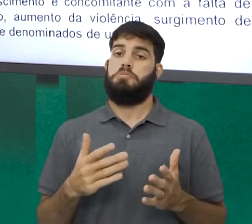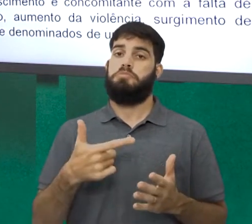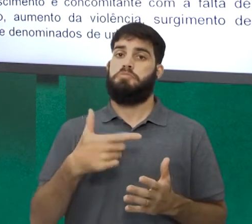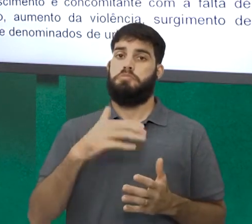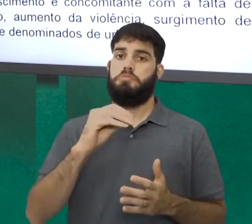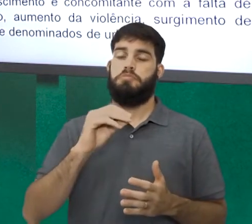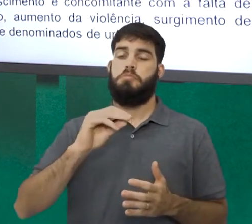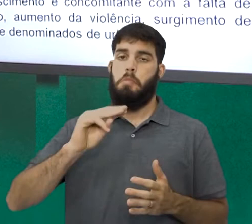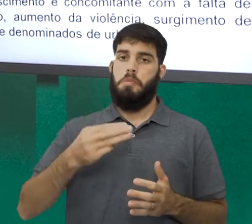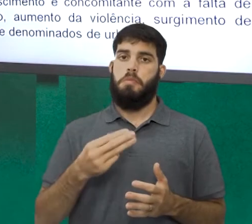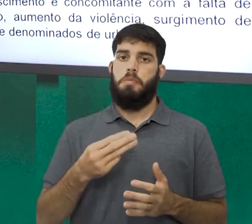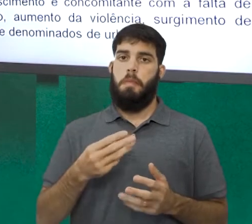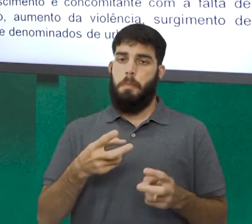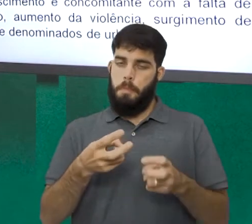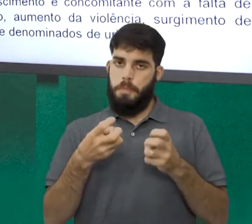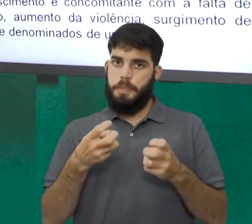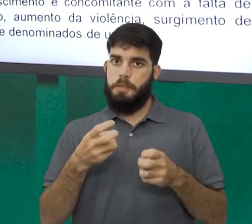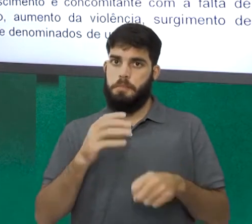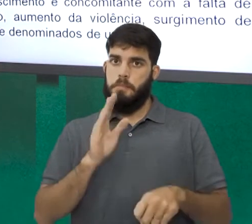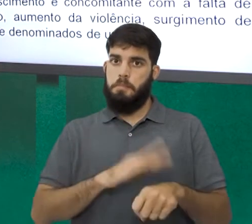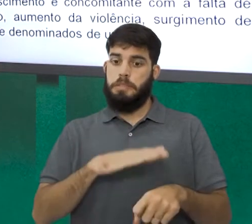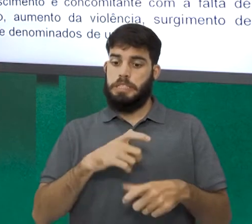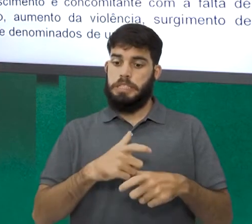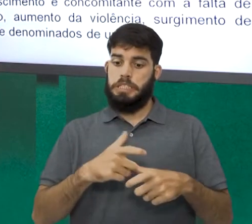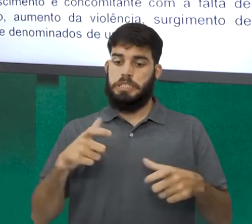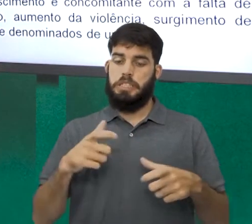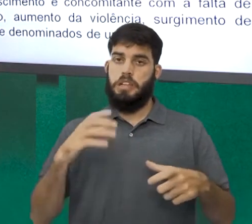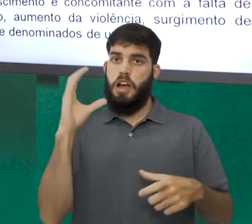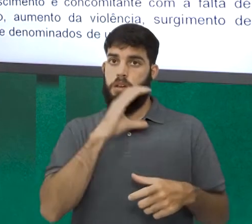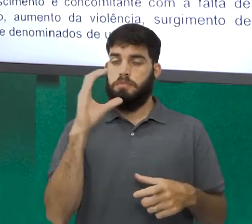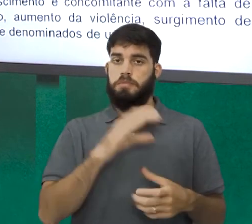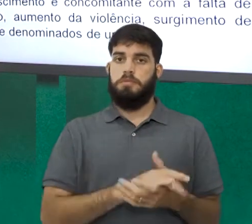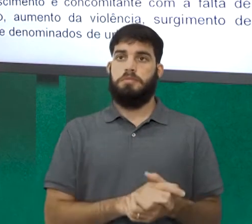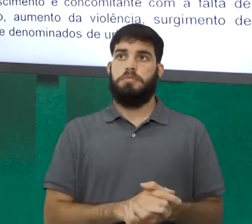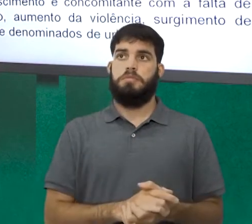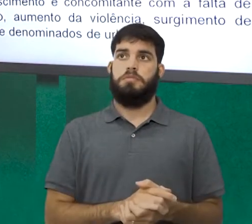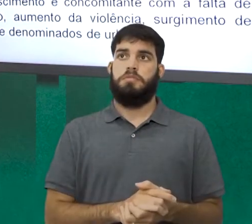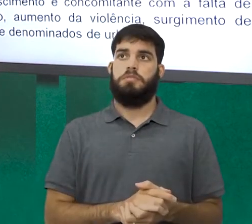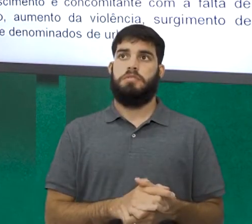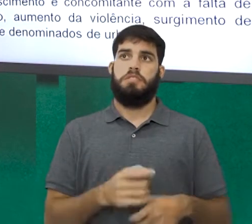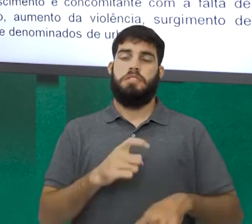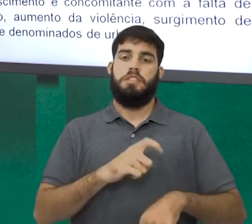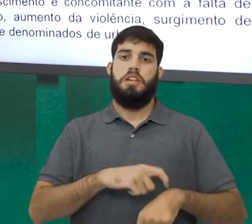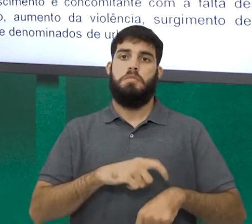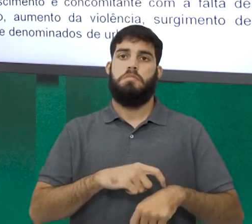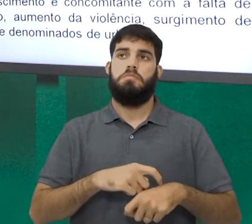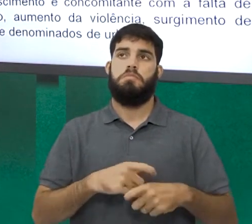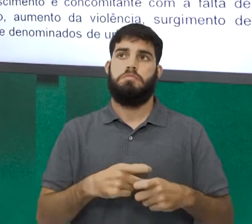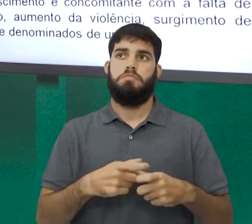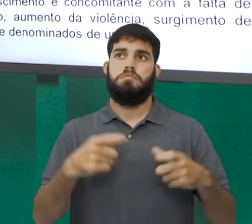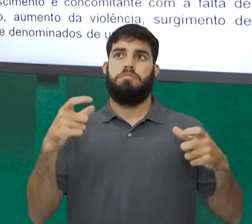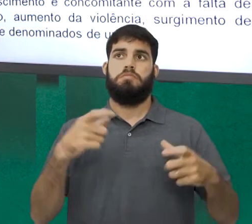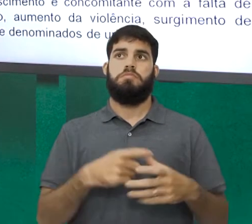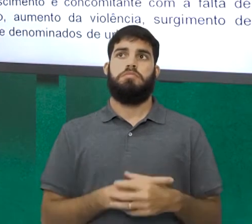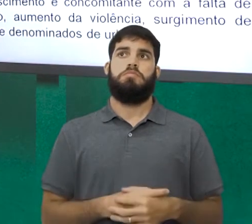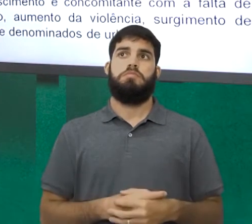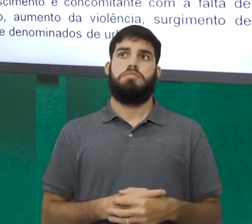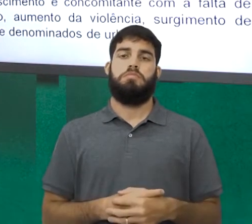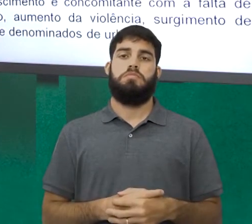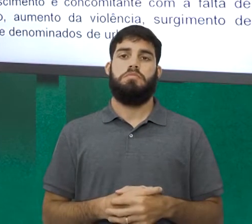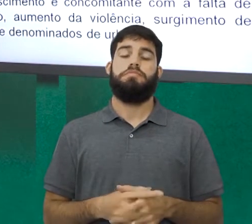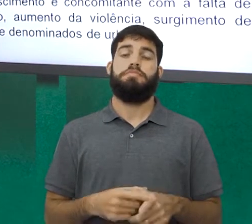Então, percebe que foi muito mais acelerado em países subdesenvolvidos? Em bem menos tempo, tornou-se urbano e em uma velocidade